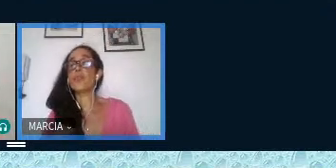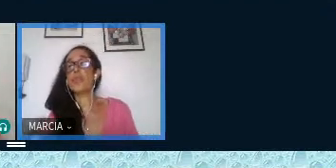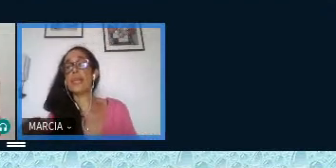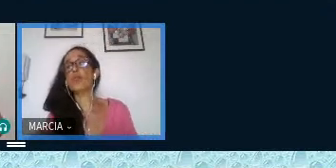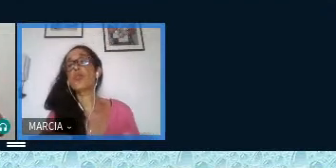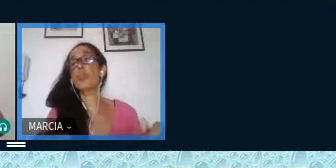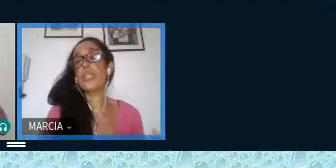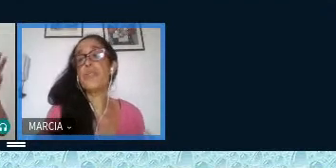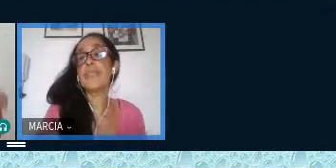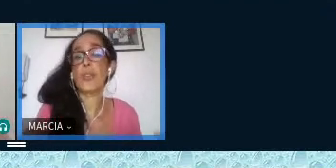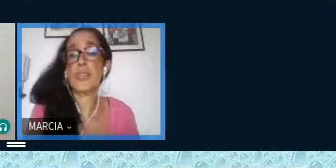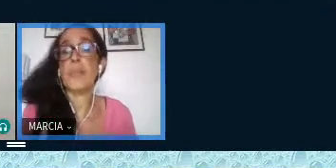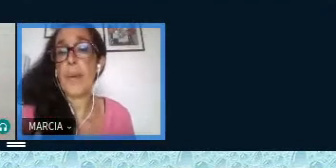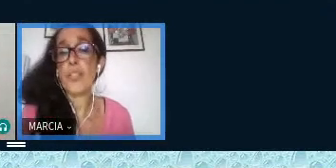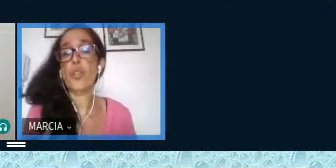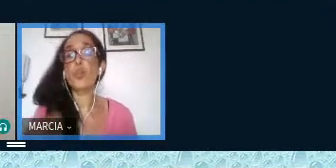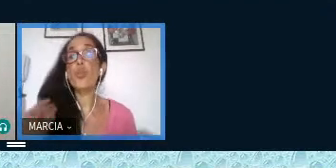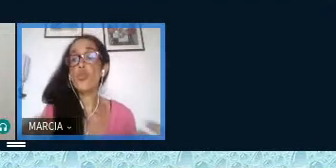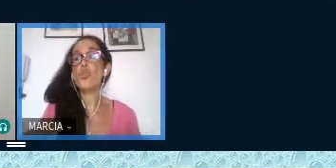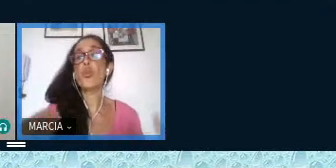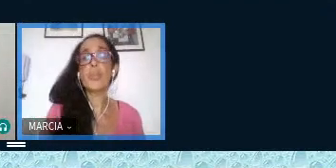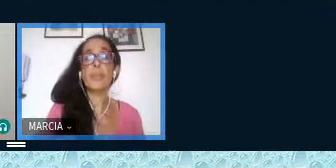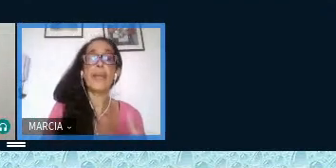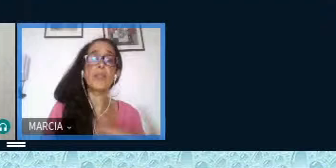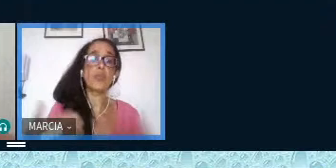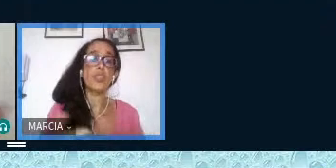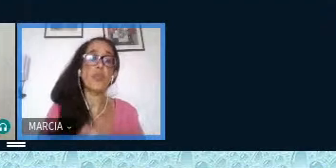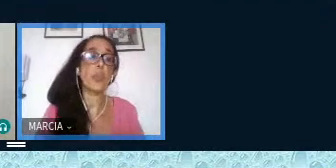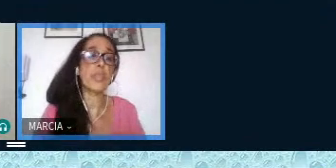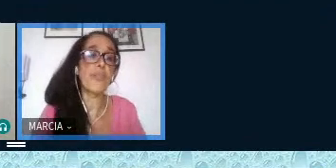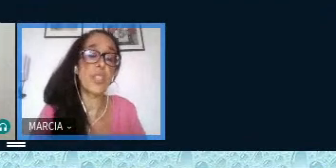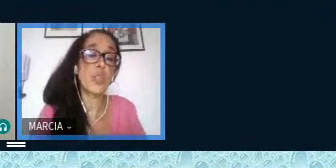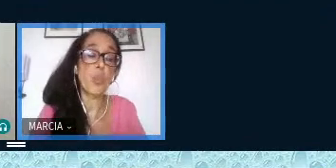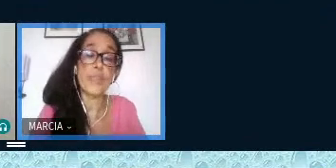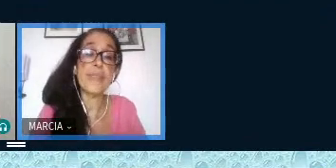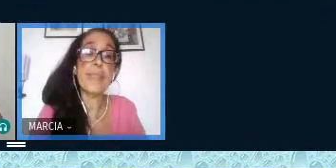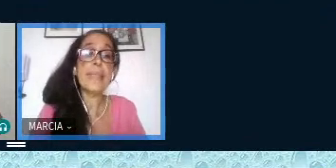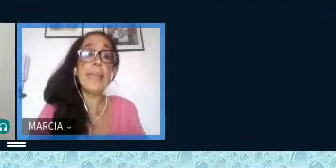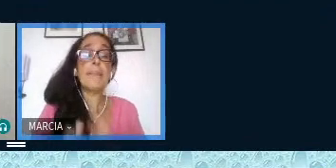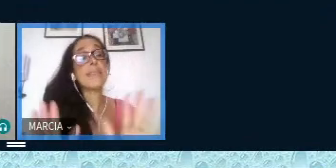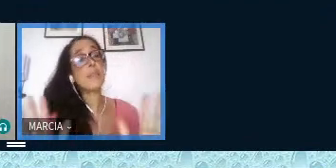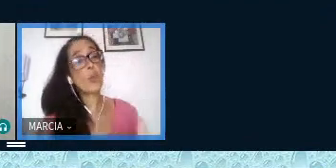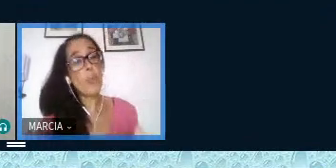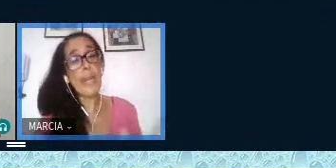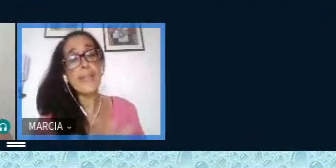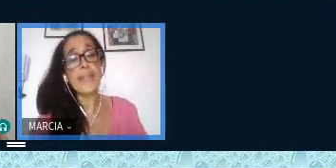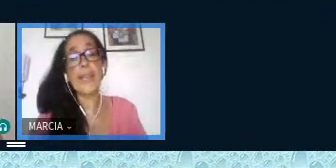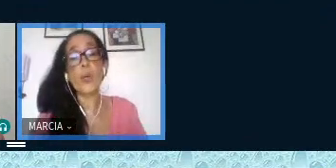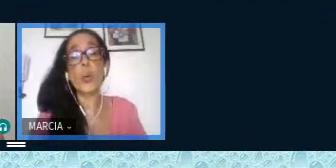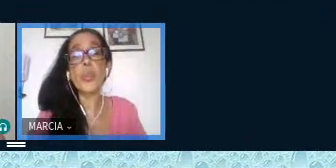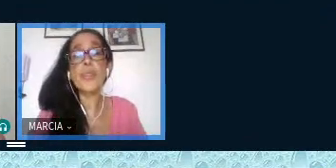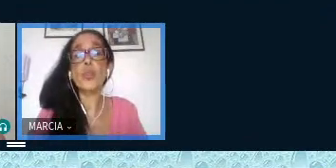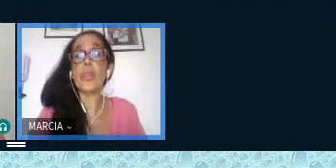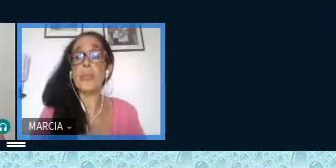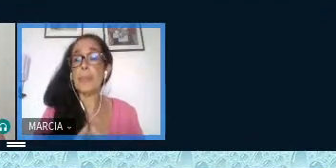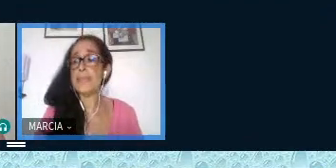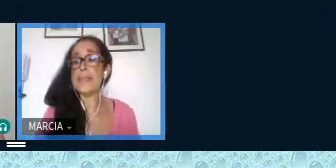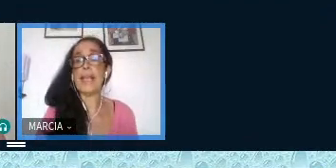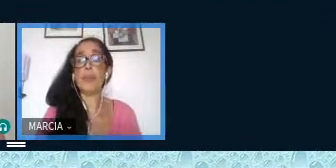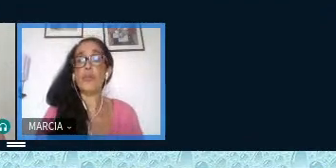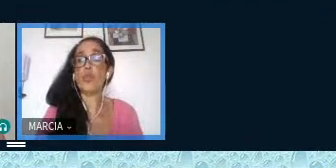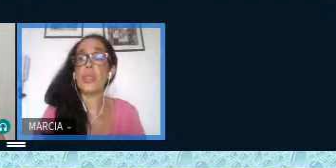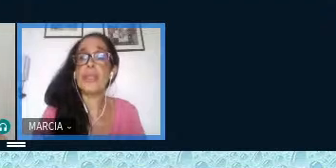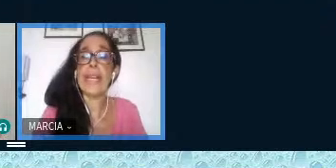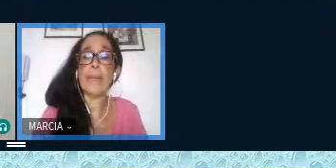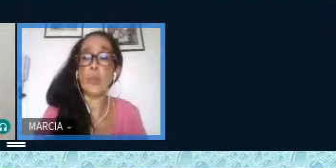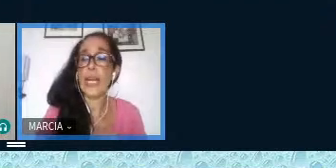sessões elas ficarão disponíveis na nossa página do YouTube também então vocês vão poder ver depois mas a minha incumbência que é outra estou aqui para